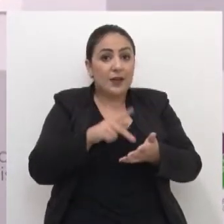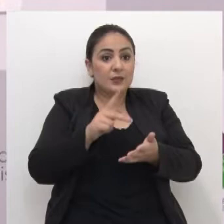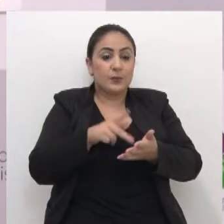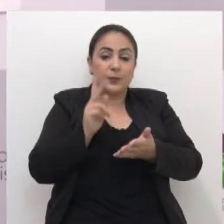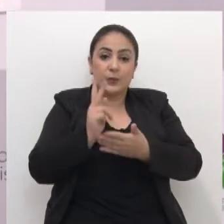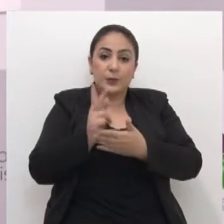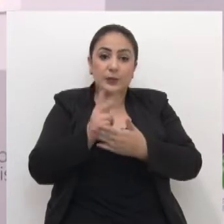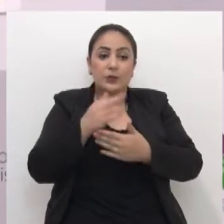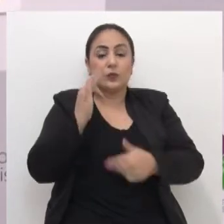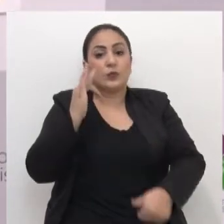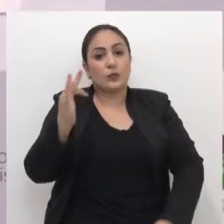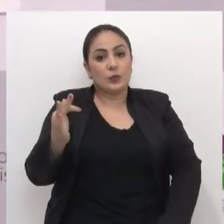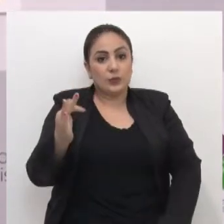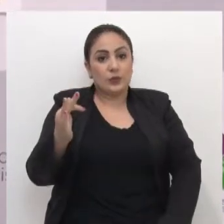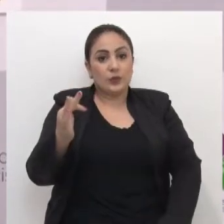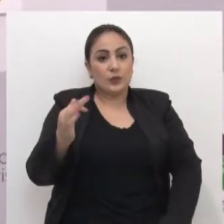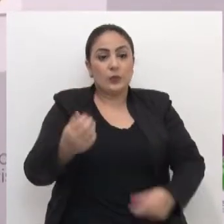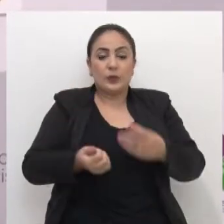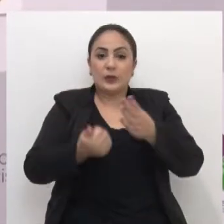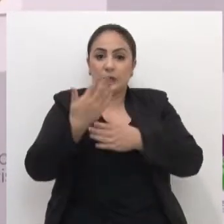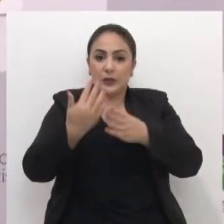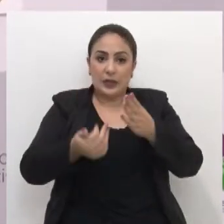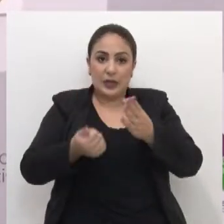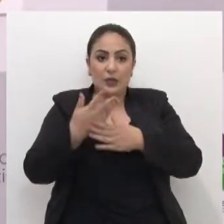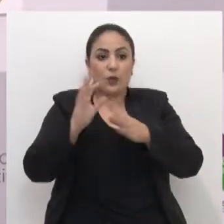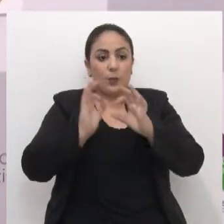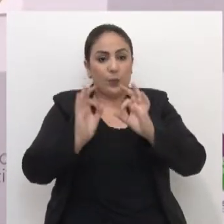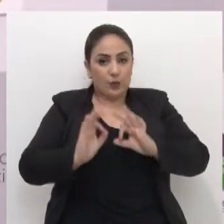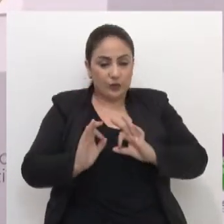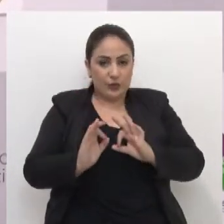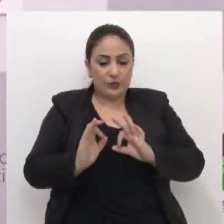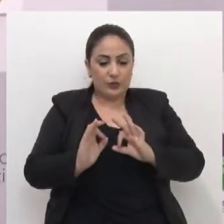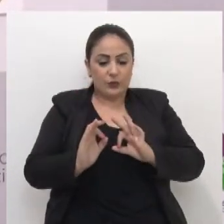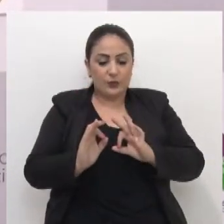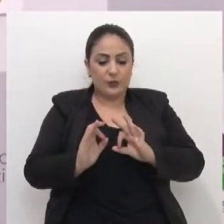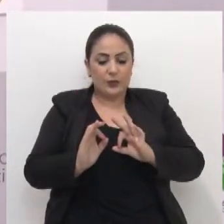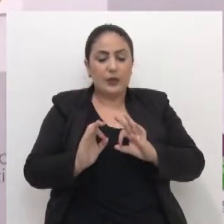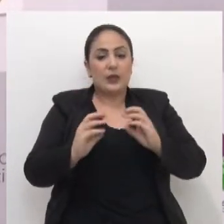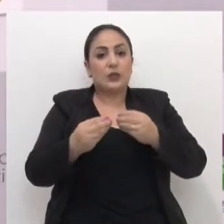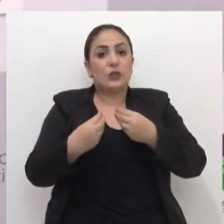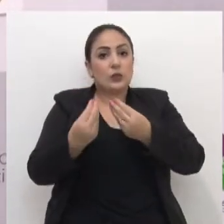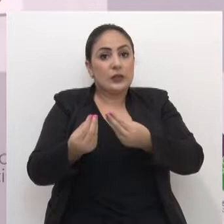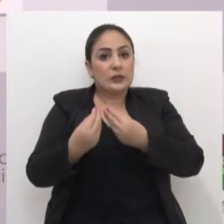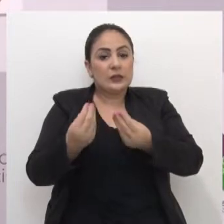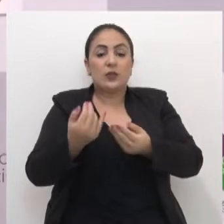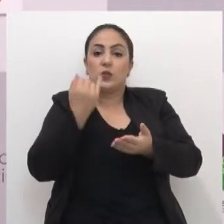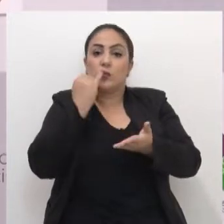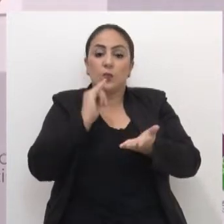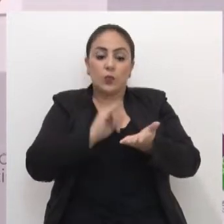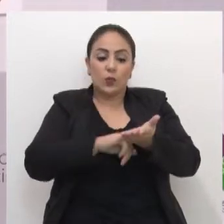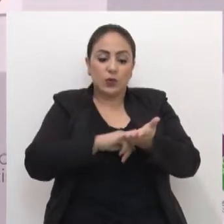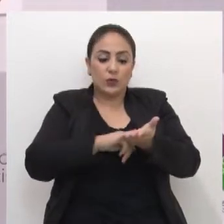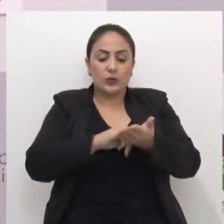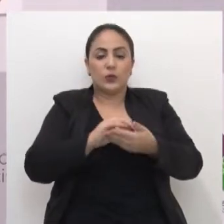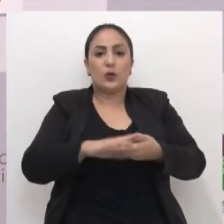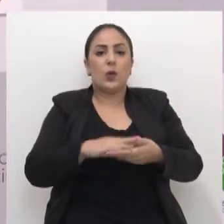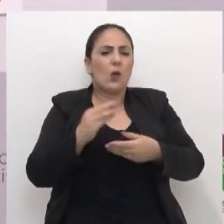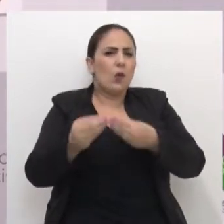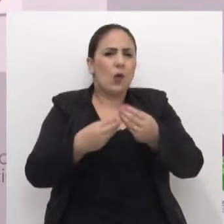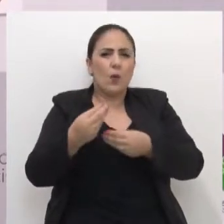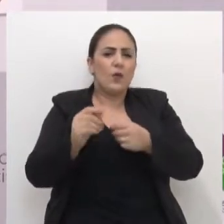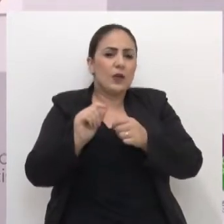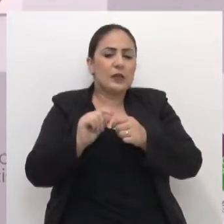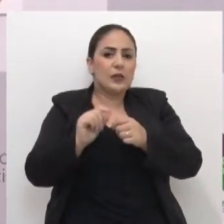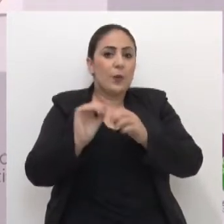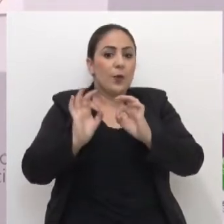permanentes para o futuro. Foi criado o projeto de doação agora para o IPTU. Como que você